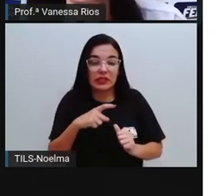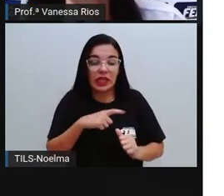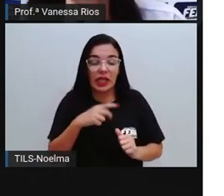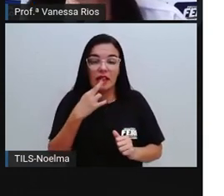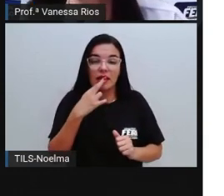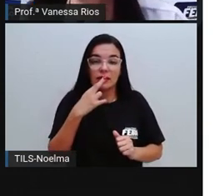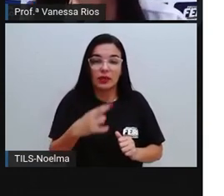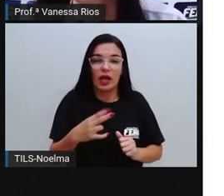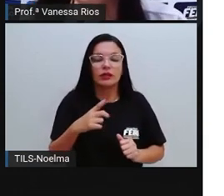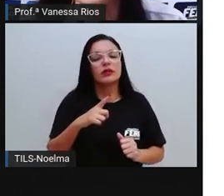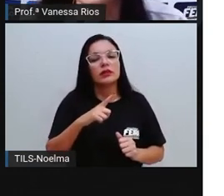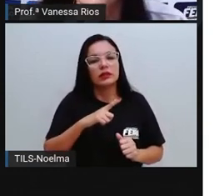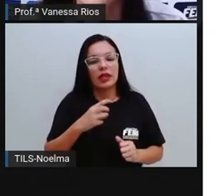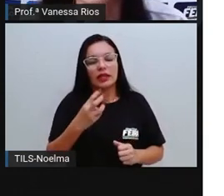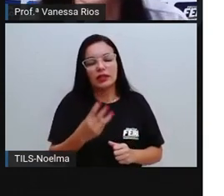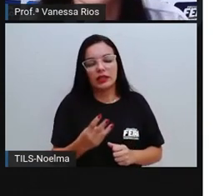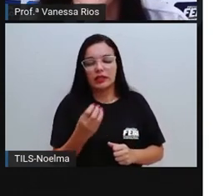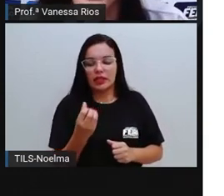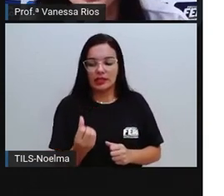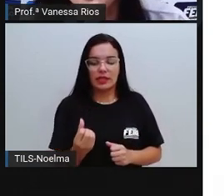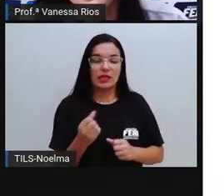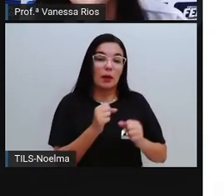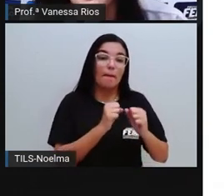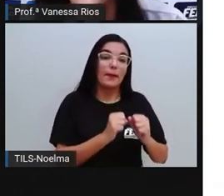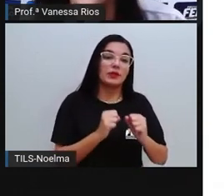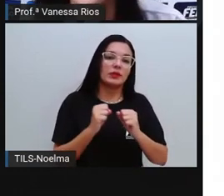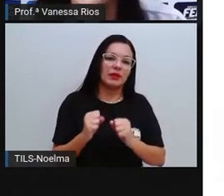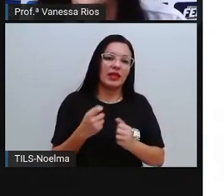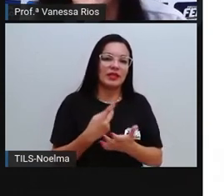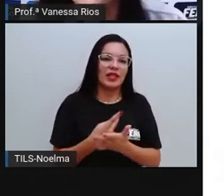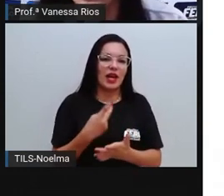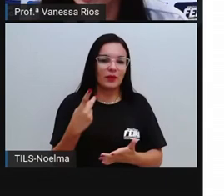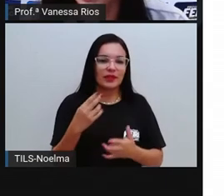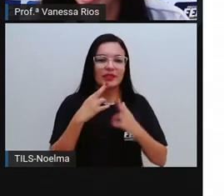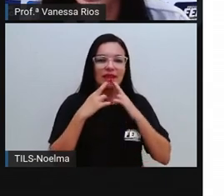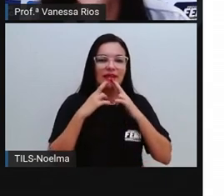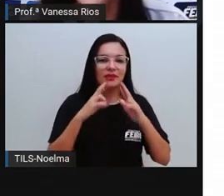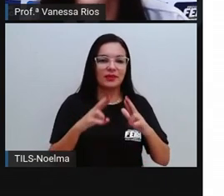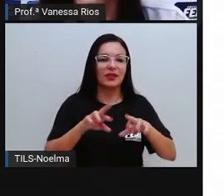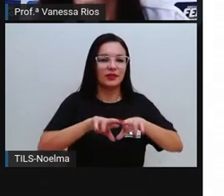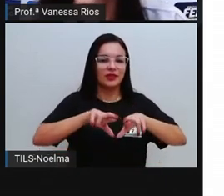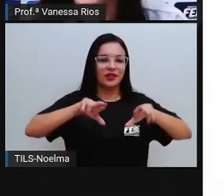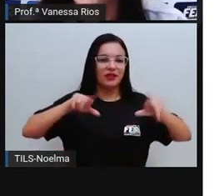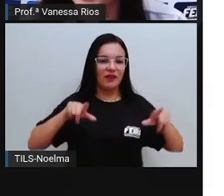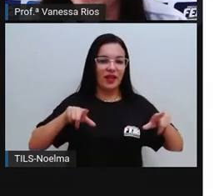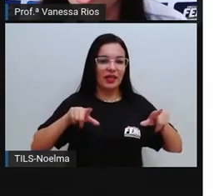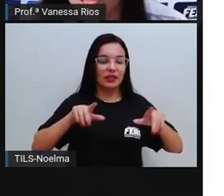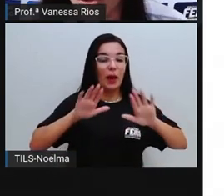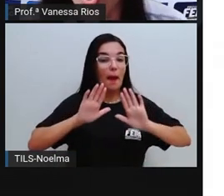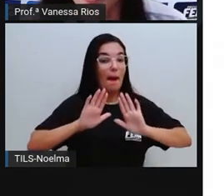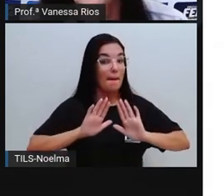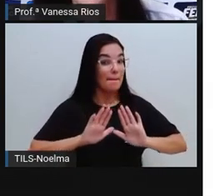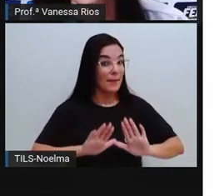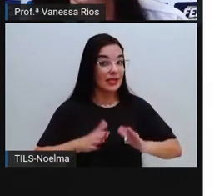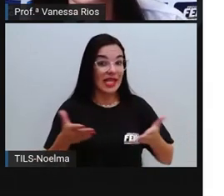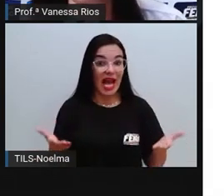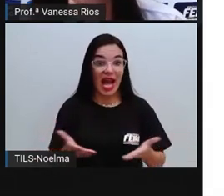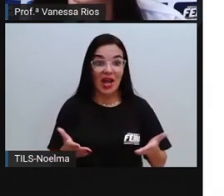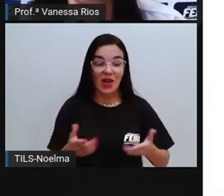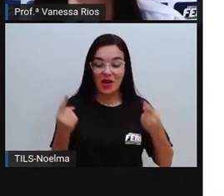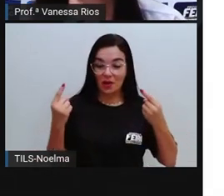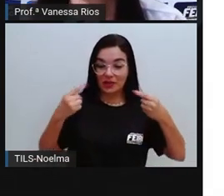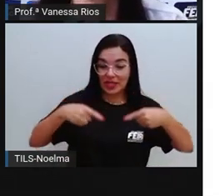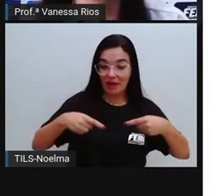encontrou aí 36 possibilidades de resultados diferentes. Mas a proposta agora é para que a gente